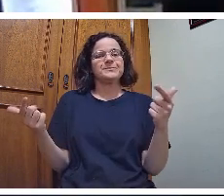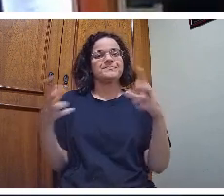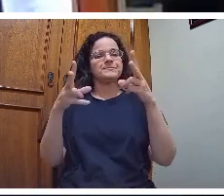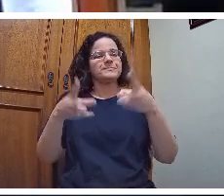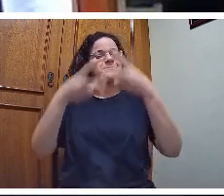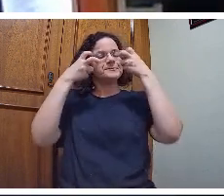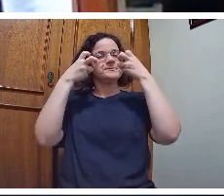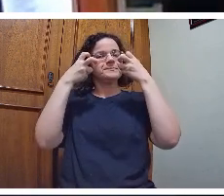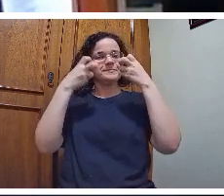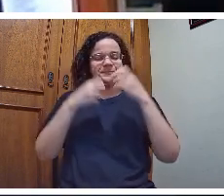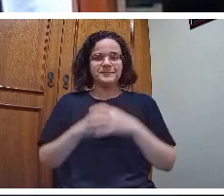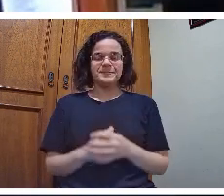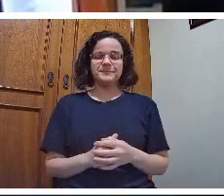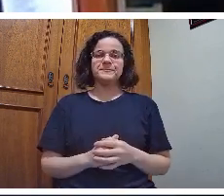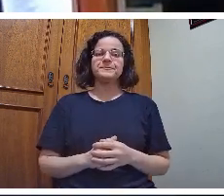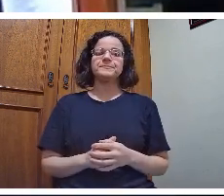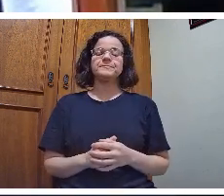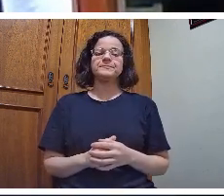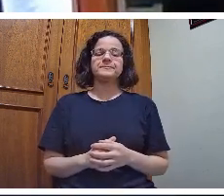perceptíveis.